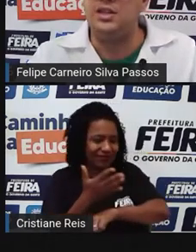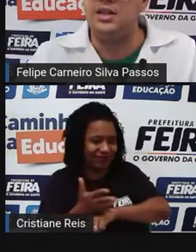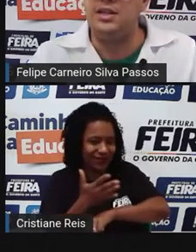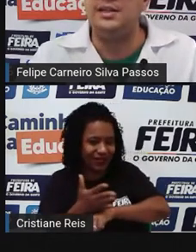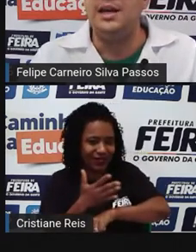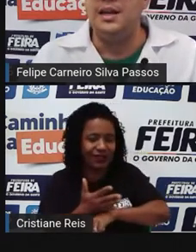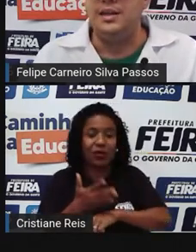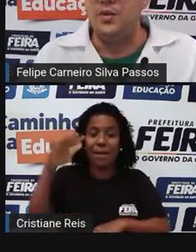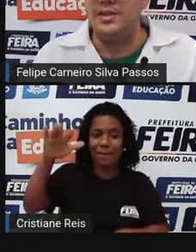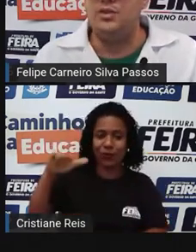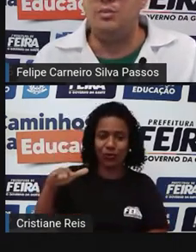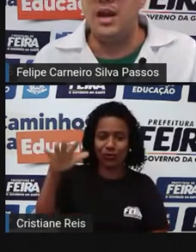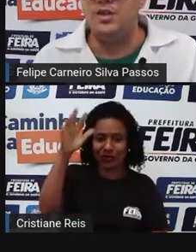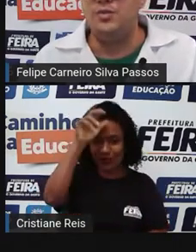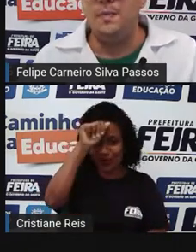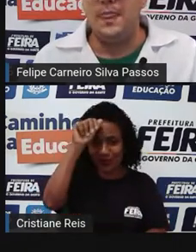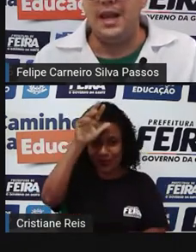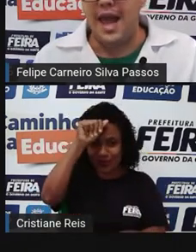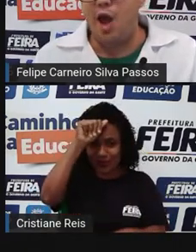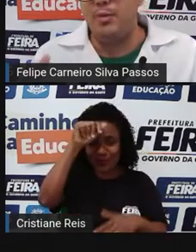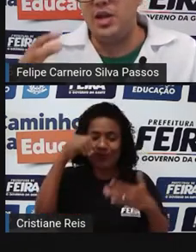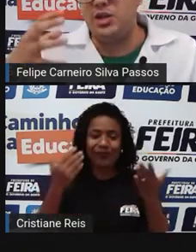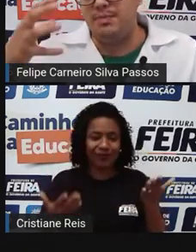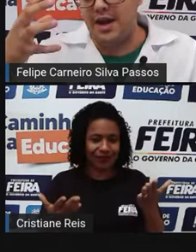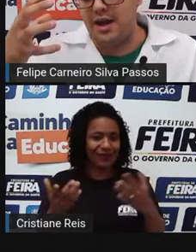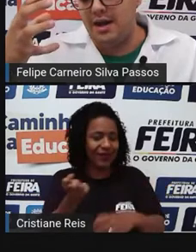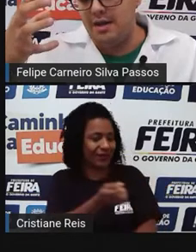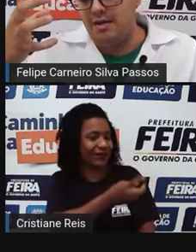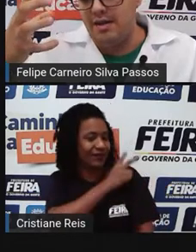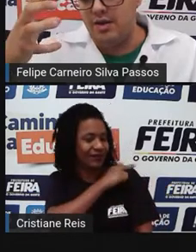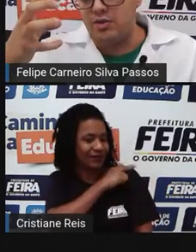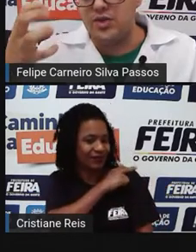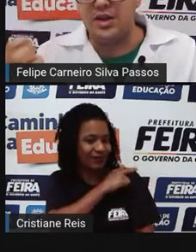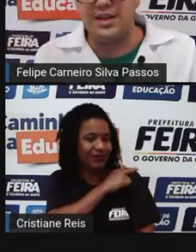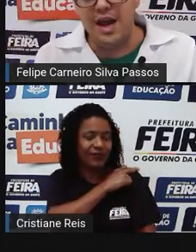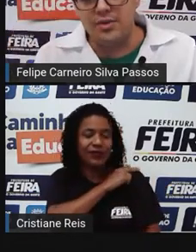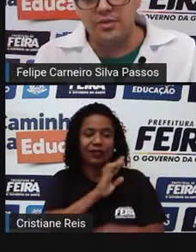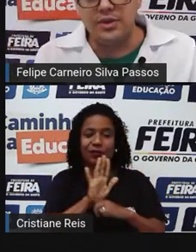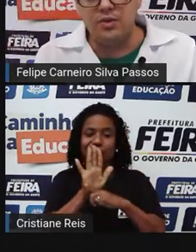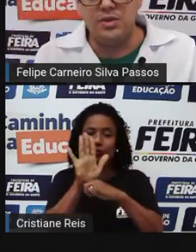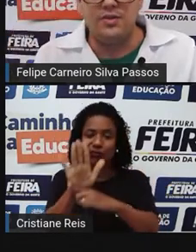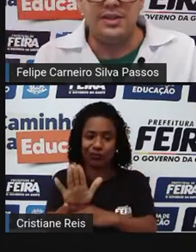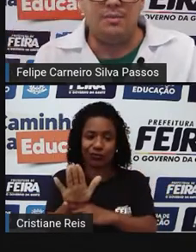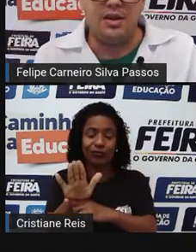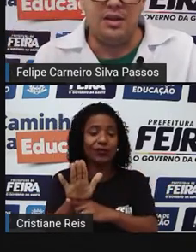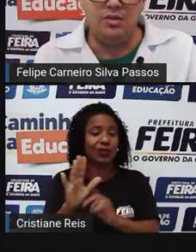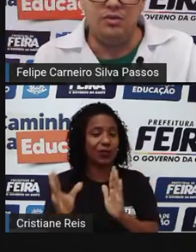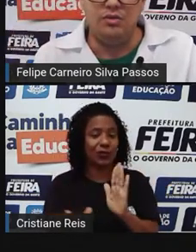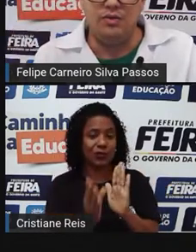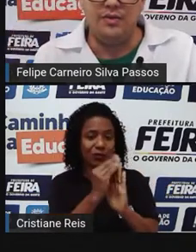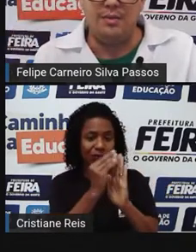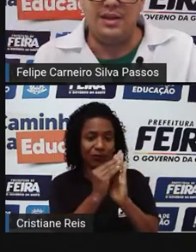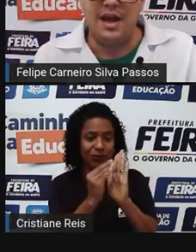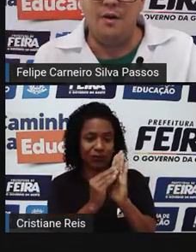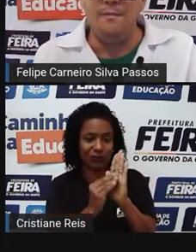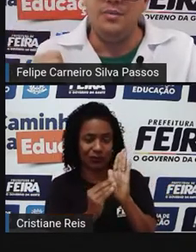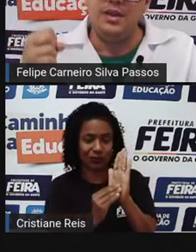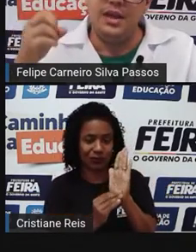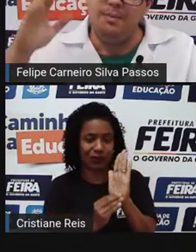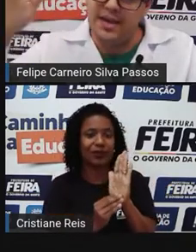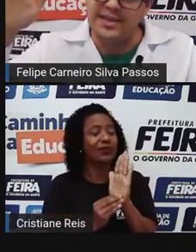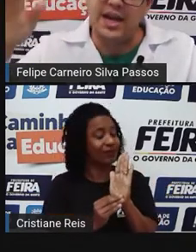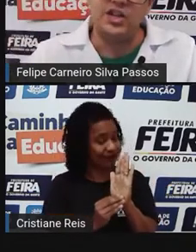aprendiz. Então, o ensino médio, ele é realmente para consolidar os conteúdos que você aprendeu no fundamental